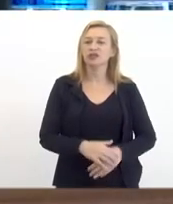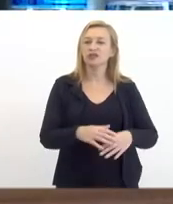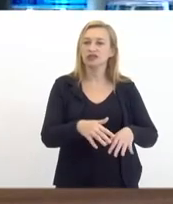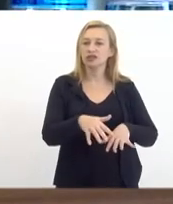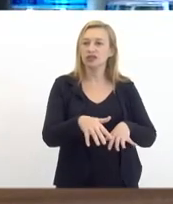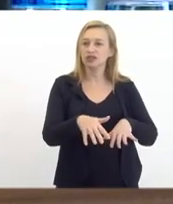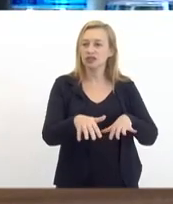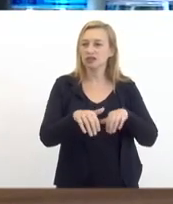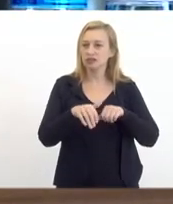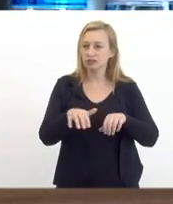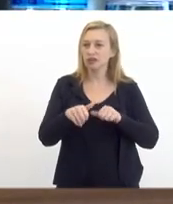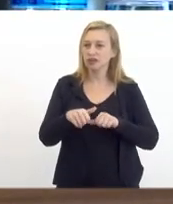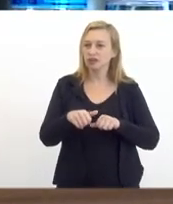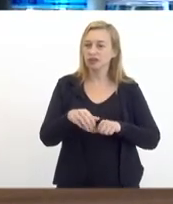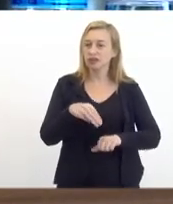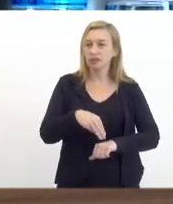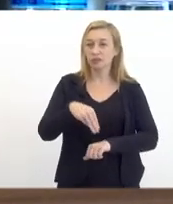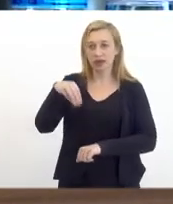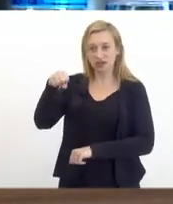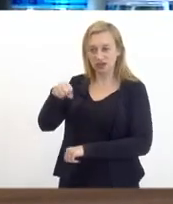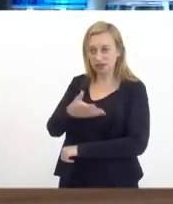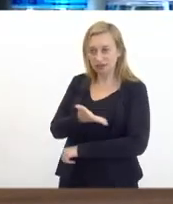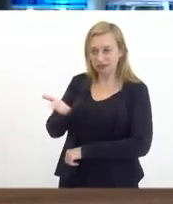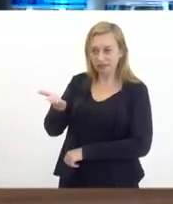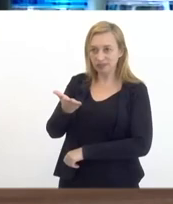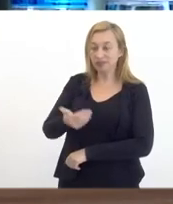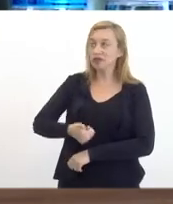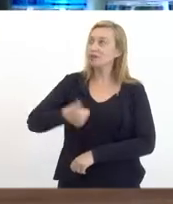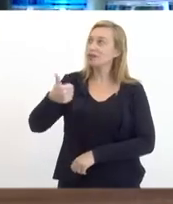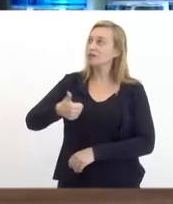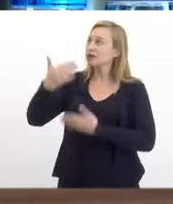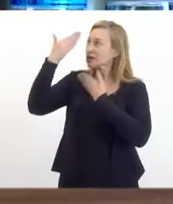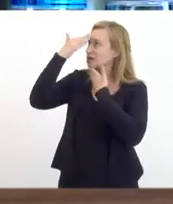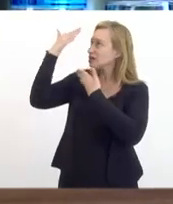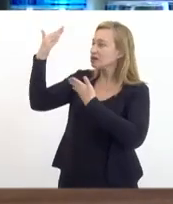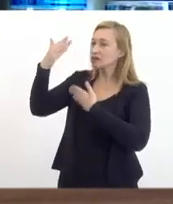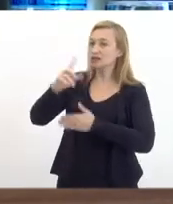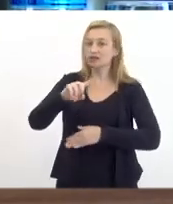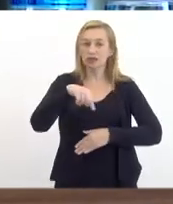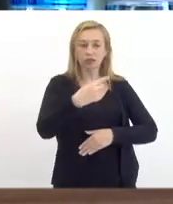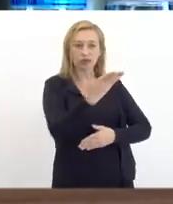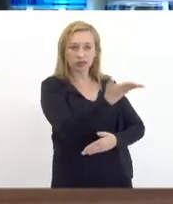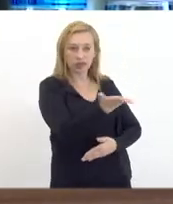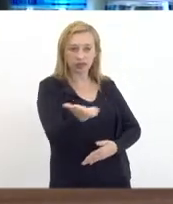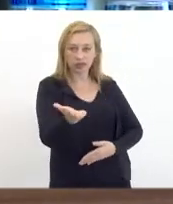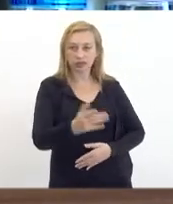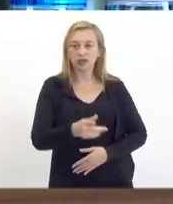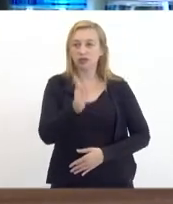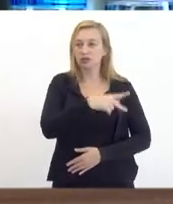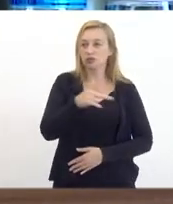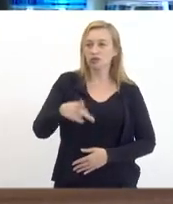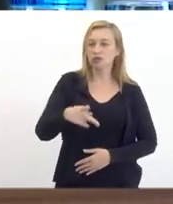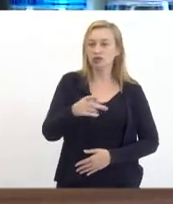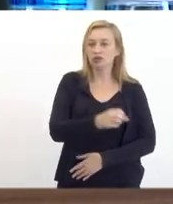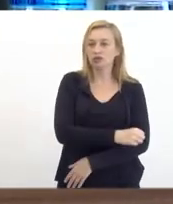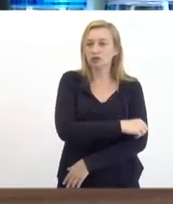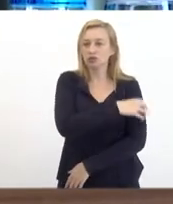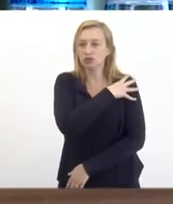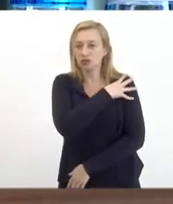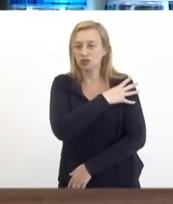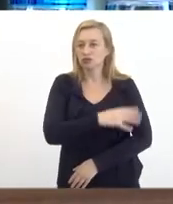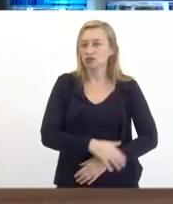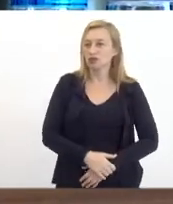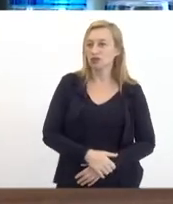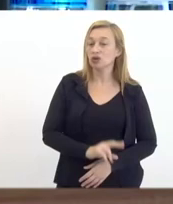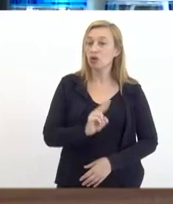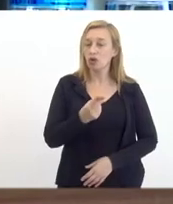se aqui estamos agradecemos primeiro a Deus e depois a eles os professores de ensino fundamental ou seja,